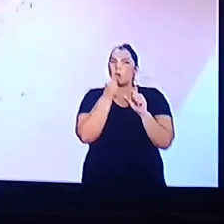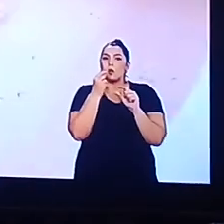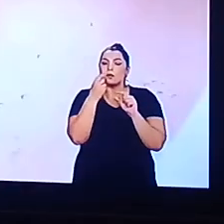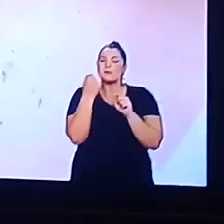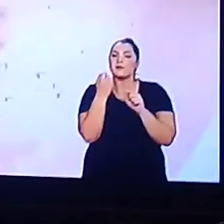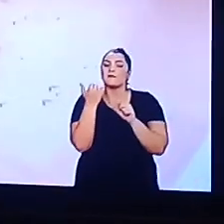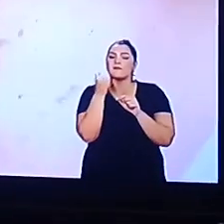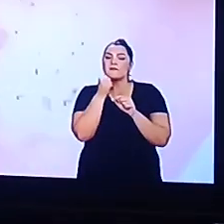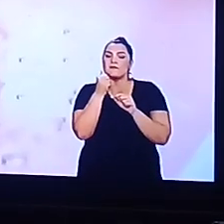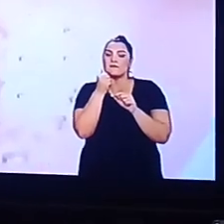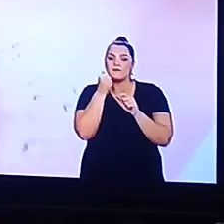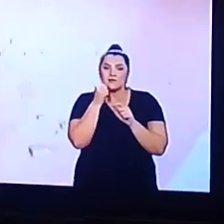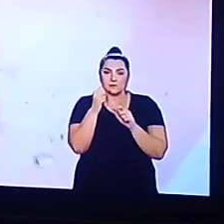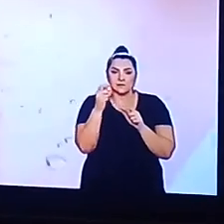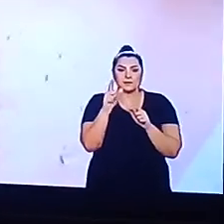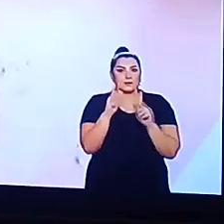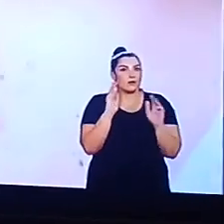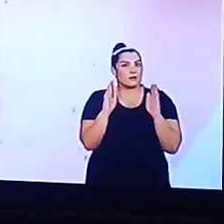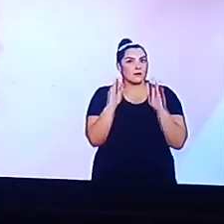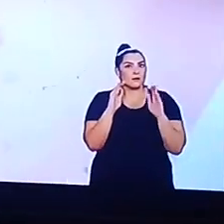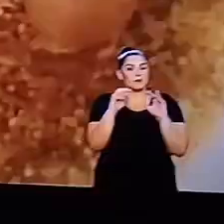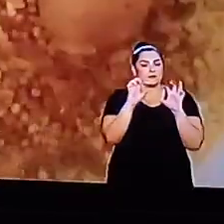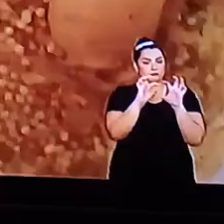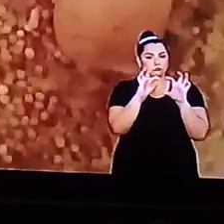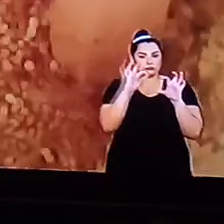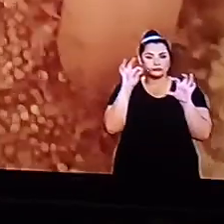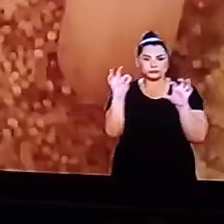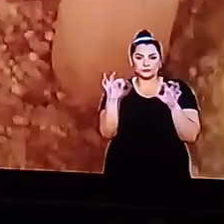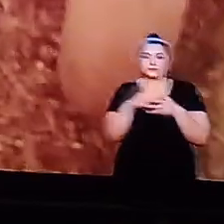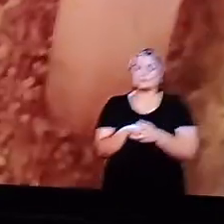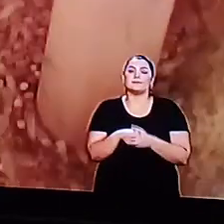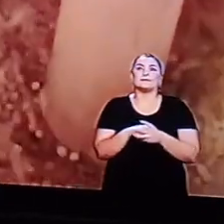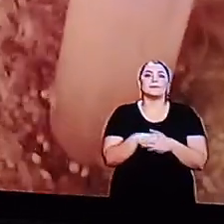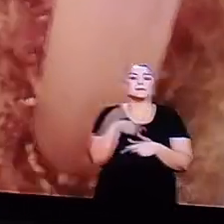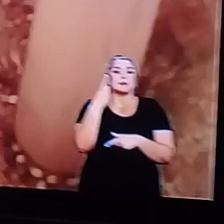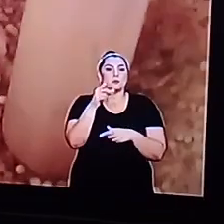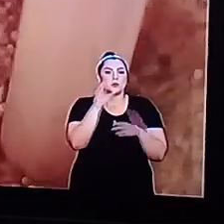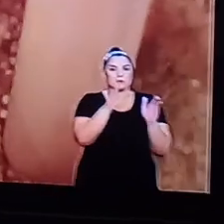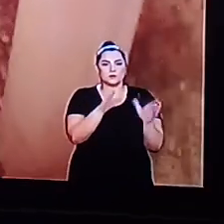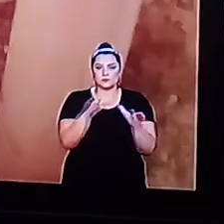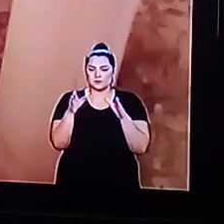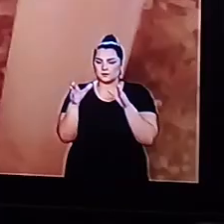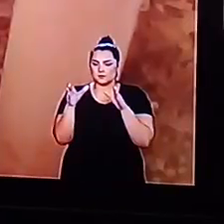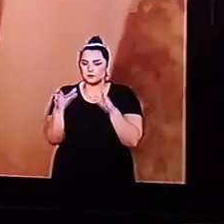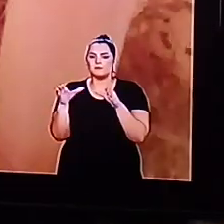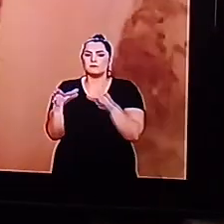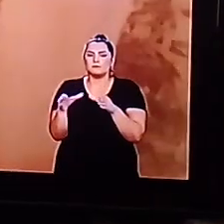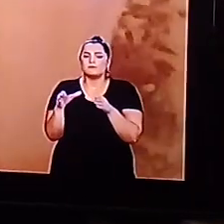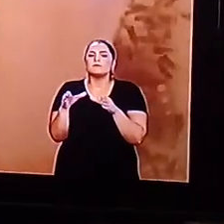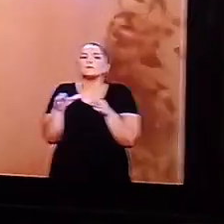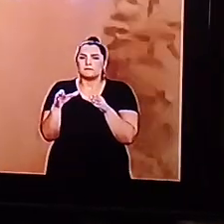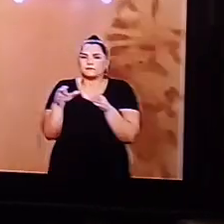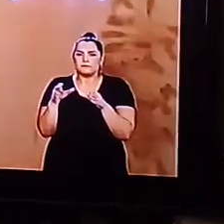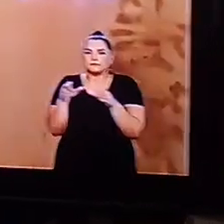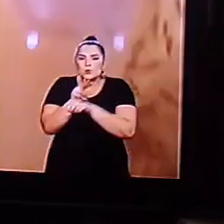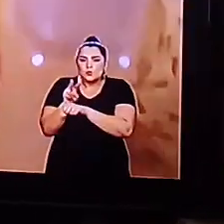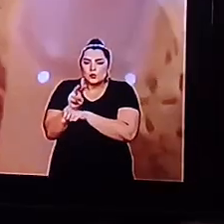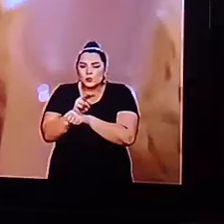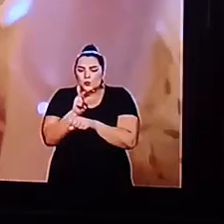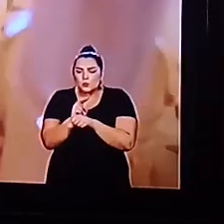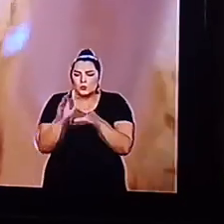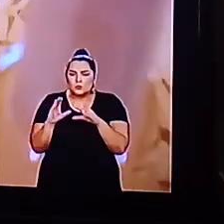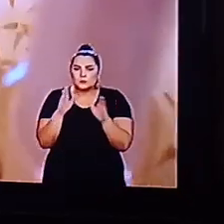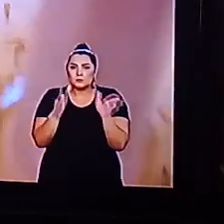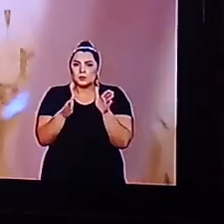Passou ontem Na Na Record Eu achei interessante Essa outra Causa Da dor